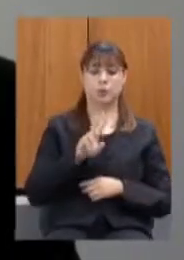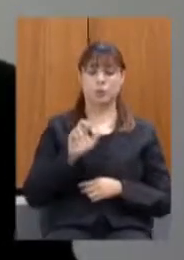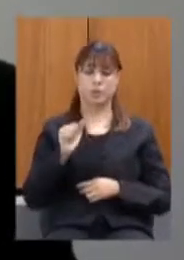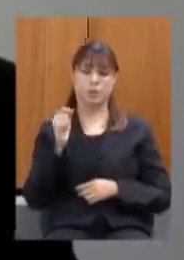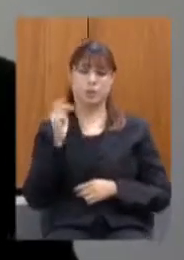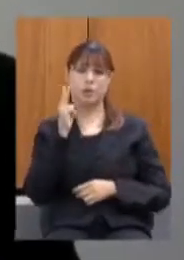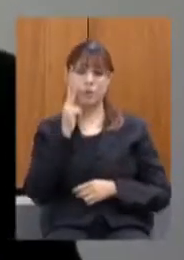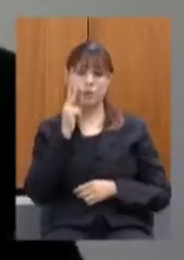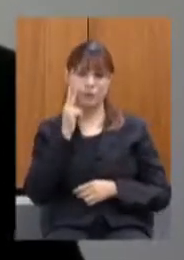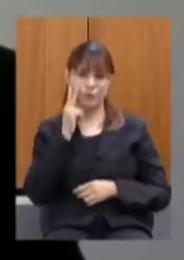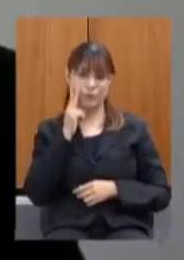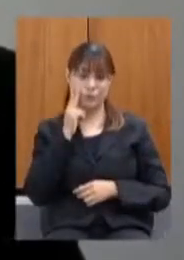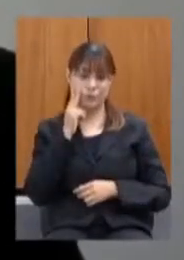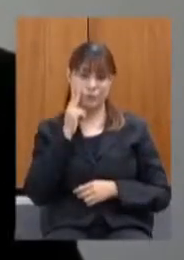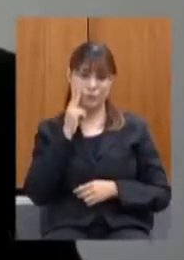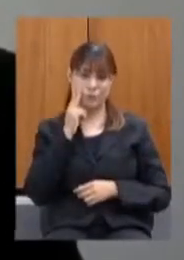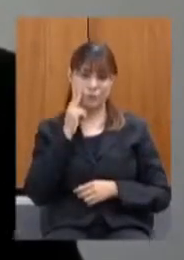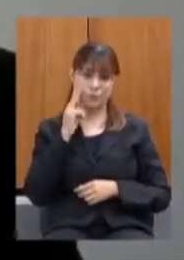vinho importado